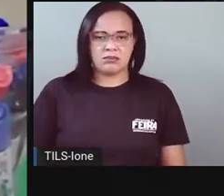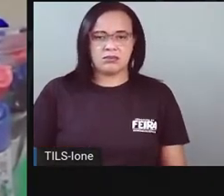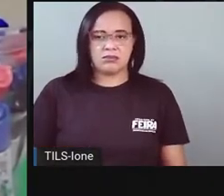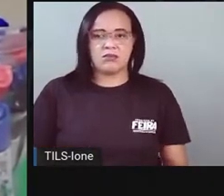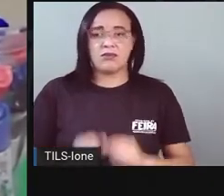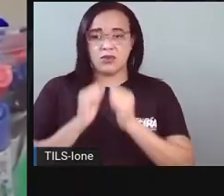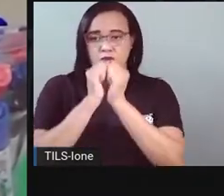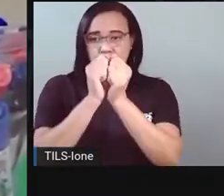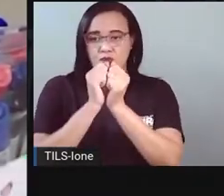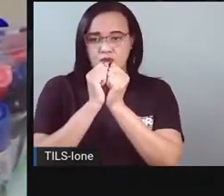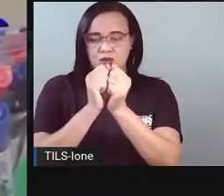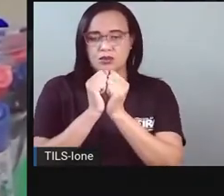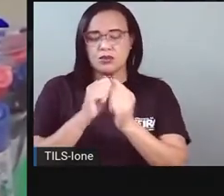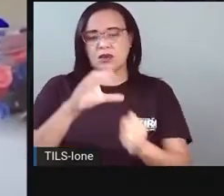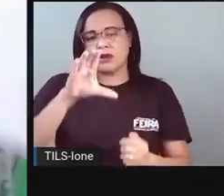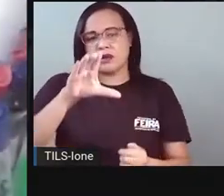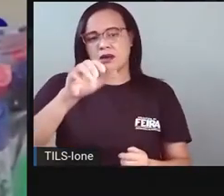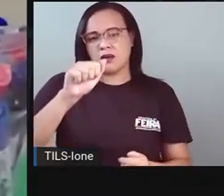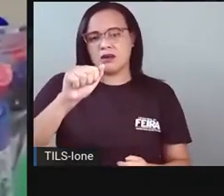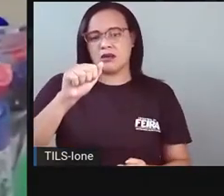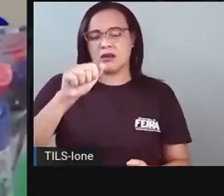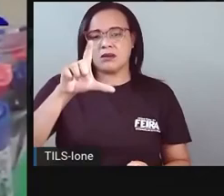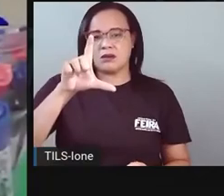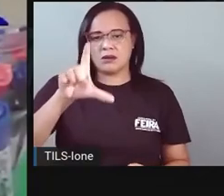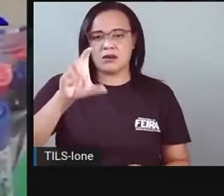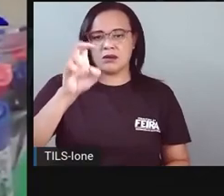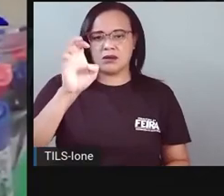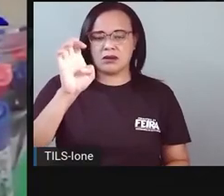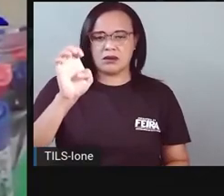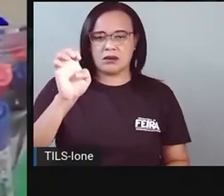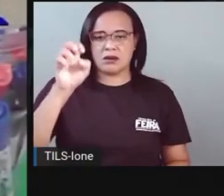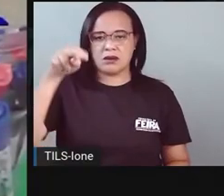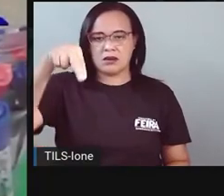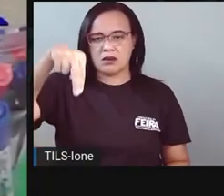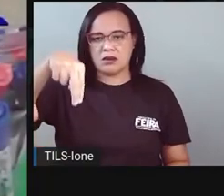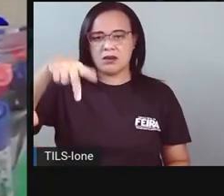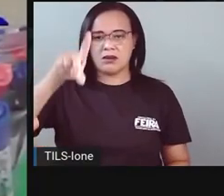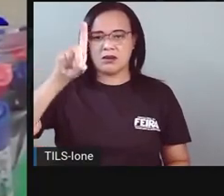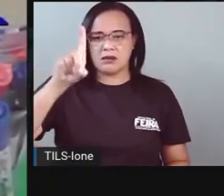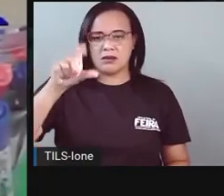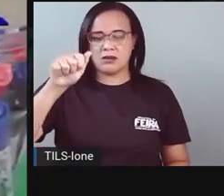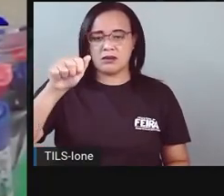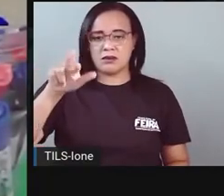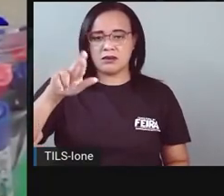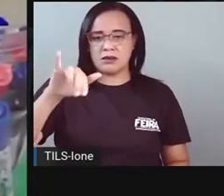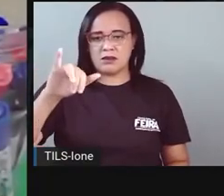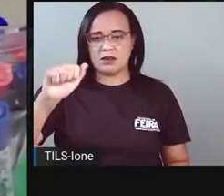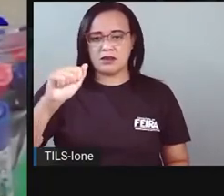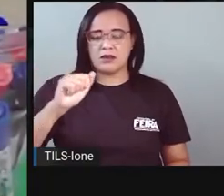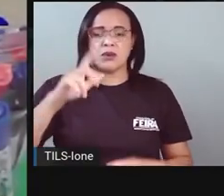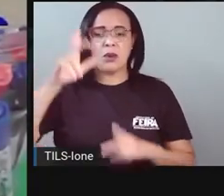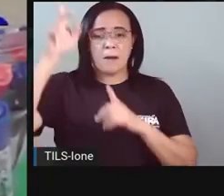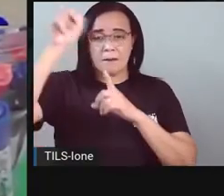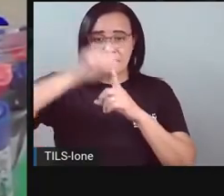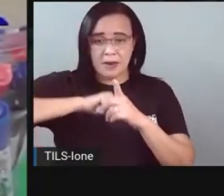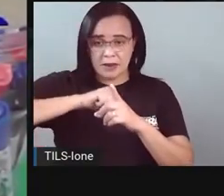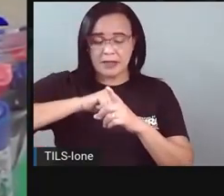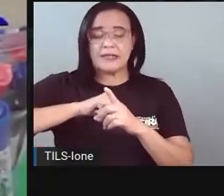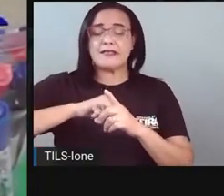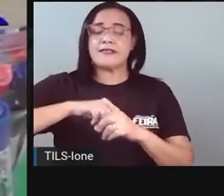aqui, ó. Eu já tenho quem aqui? O mês, o dia da semana, o mês e o